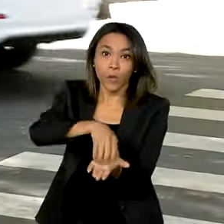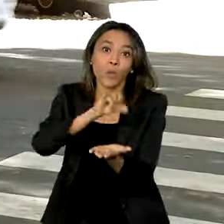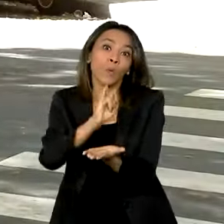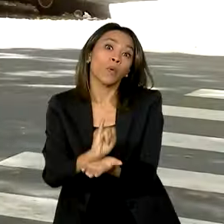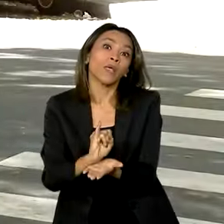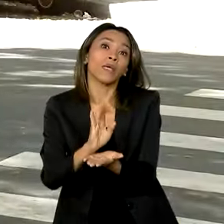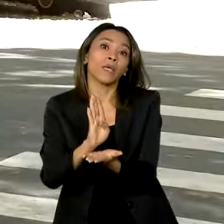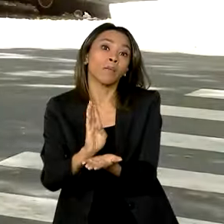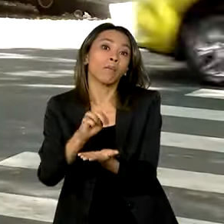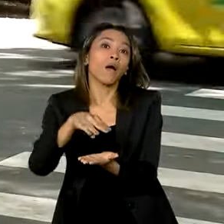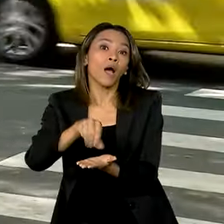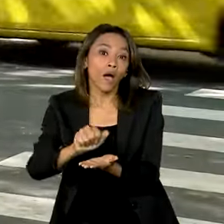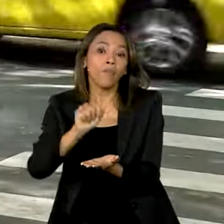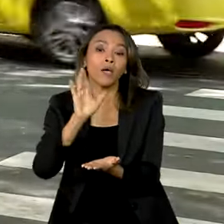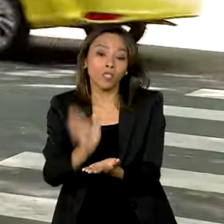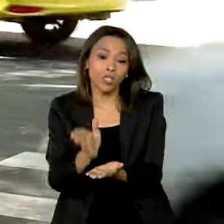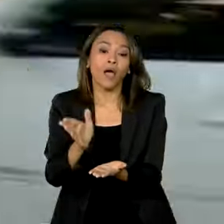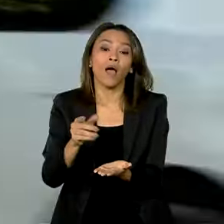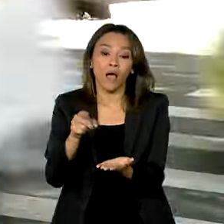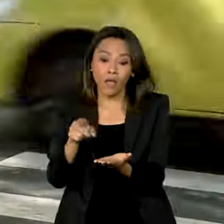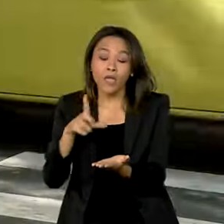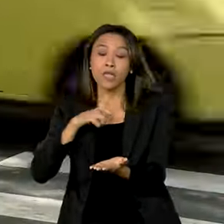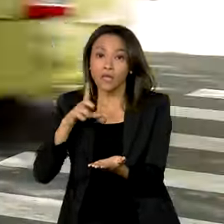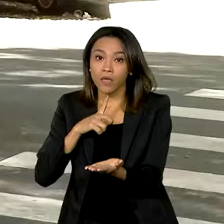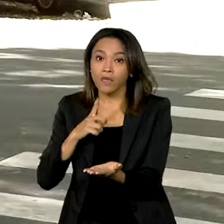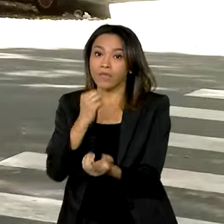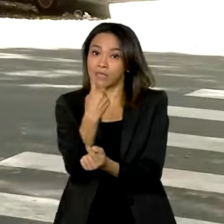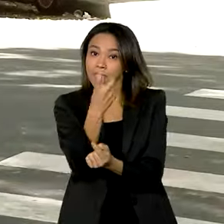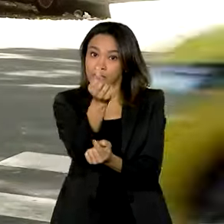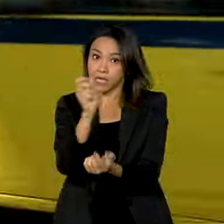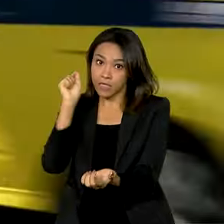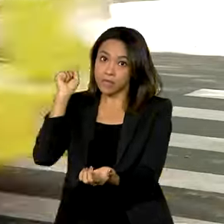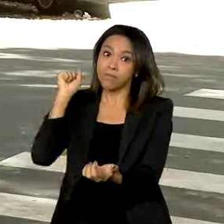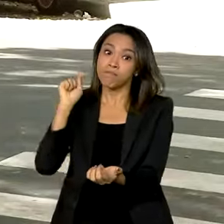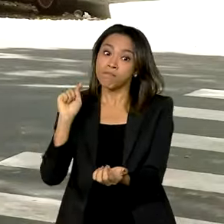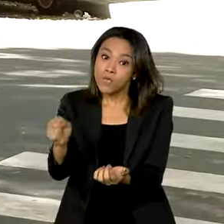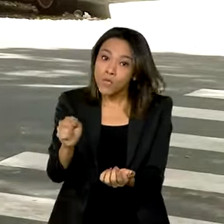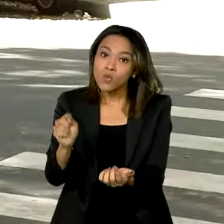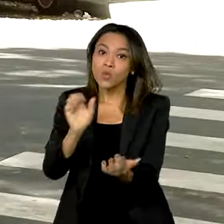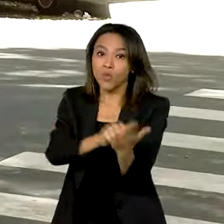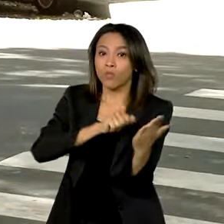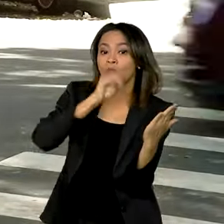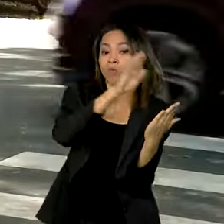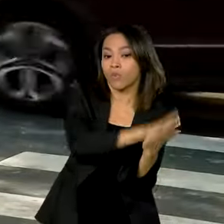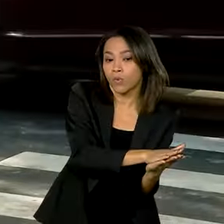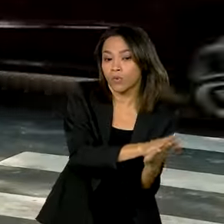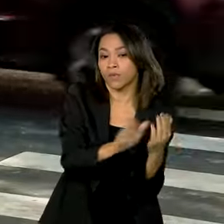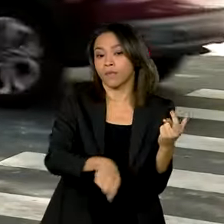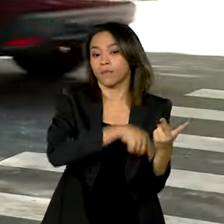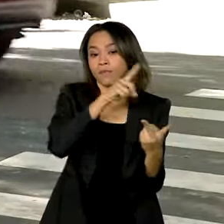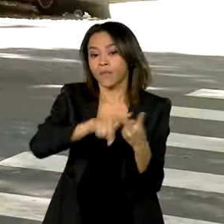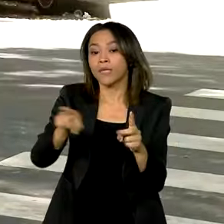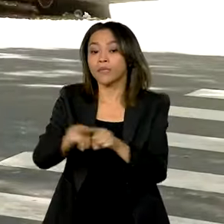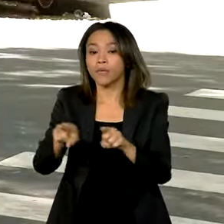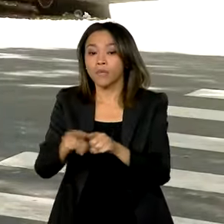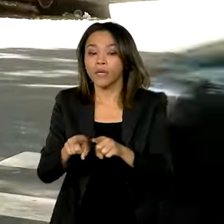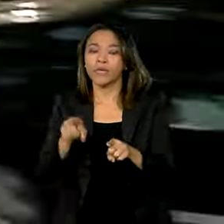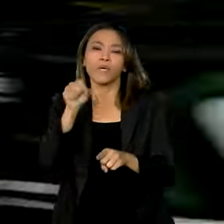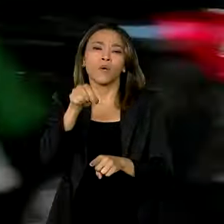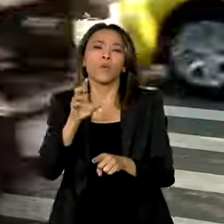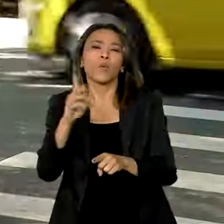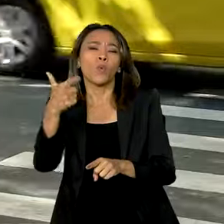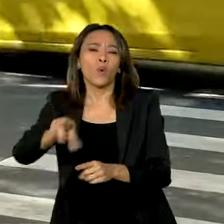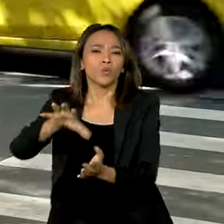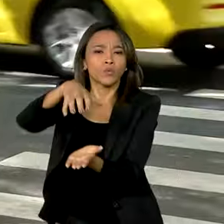de 20 mil operações no ano e aplicou 16 mil infrações ambientais. O Instituto Nacional de Pesquisas Espaciais, o